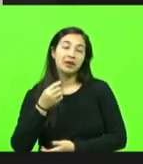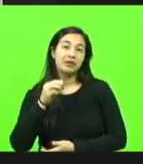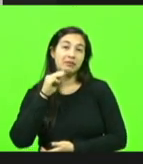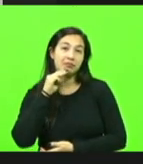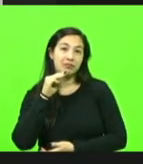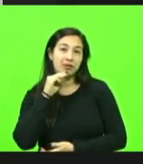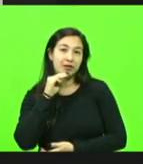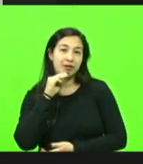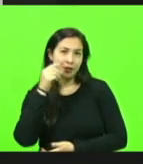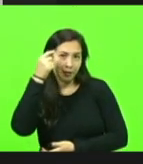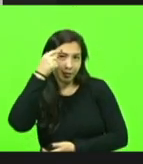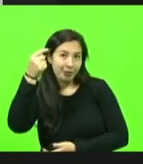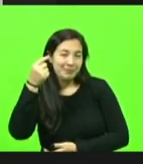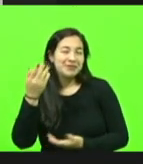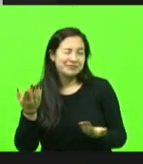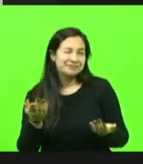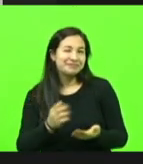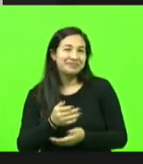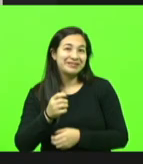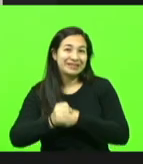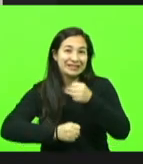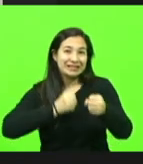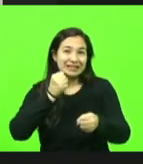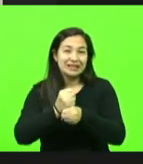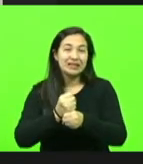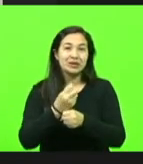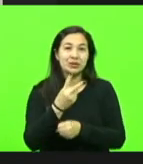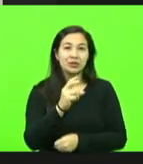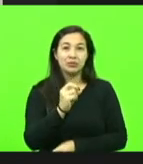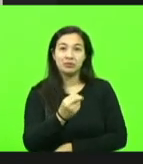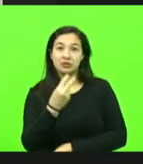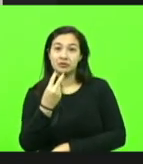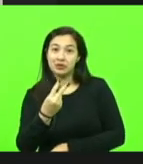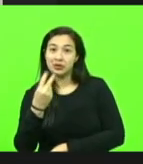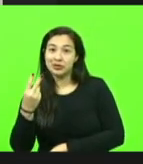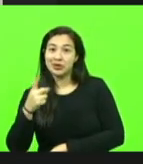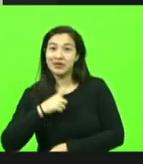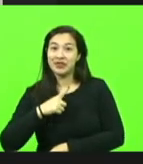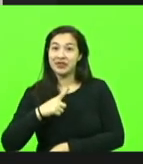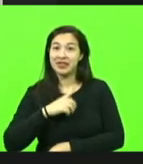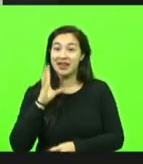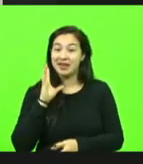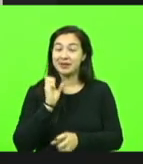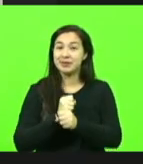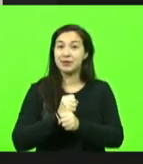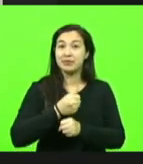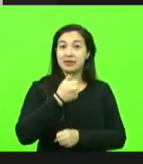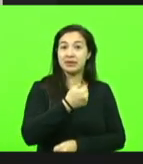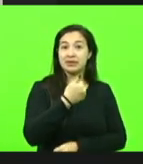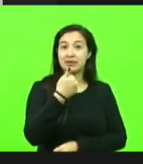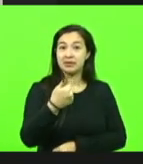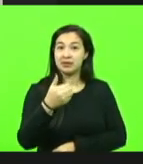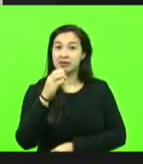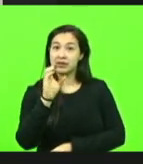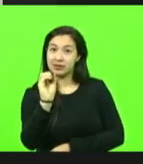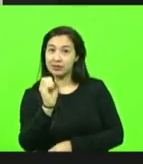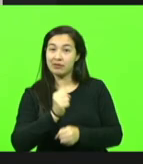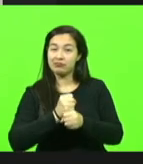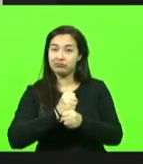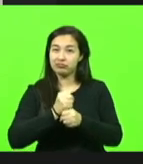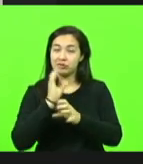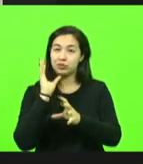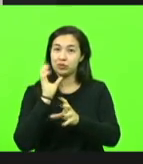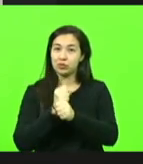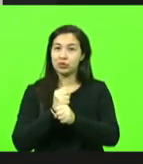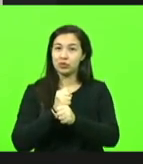boa lembrança. Ano que vem teremos, portanto, 110 anos do início da Guerra do Contestado, que é aí da sua região também.